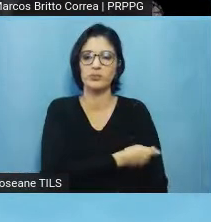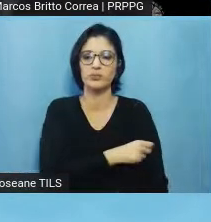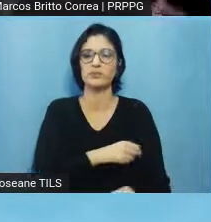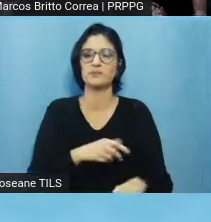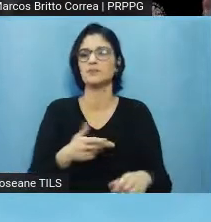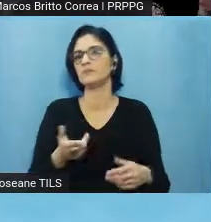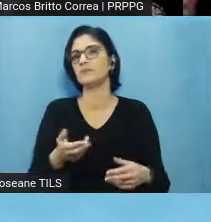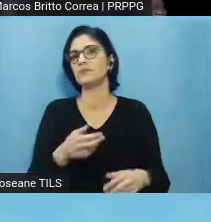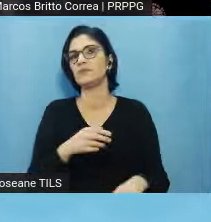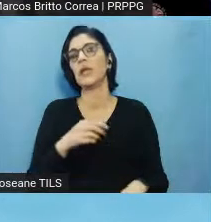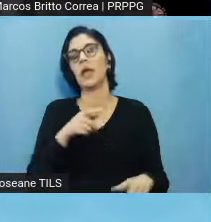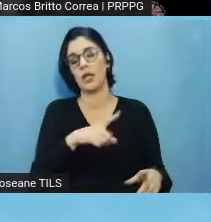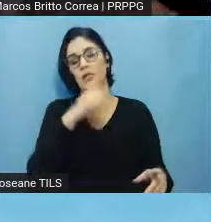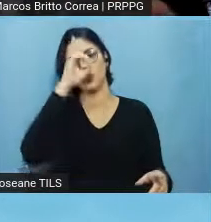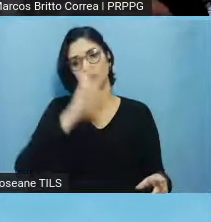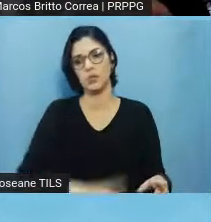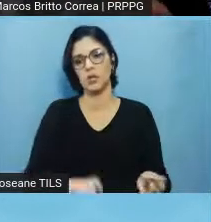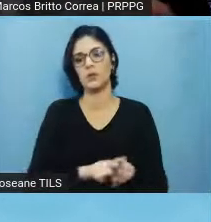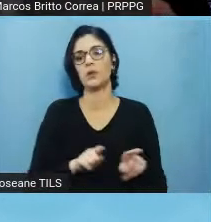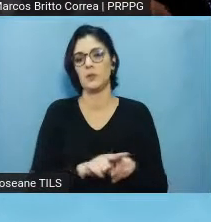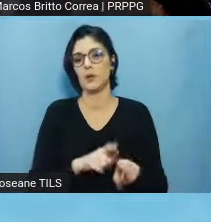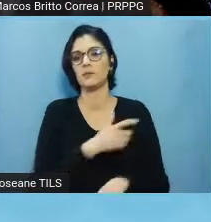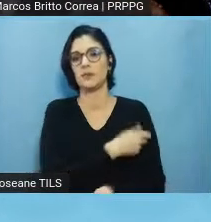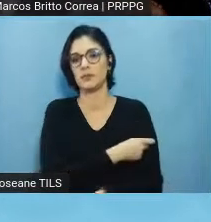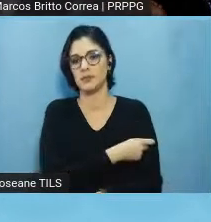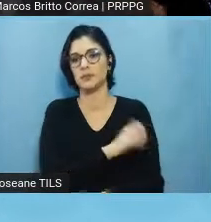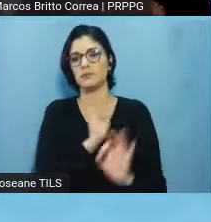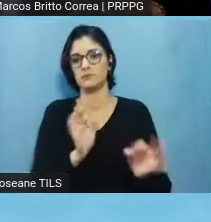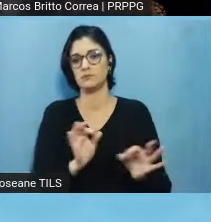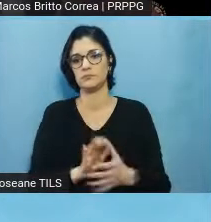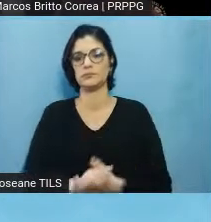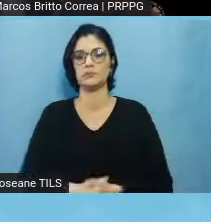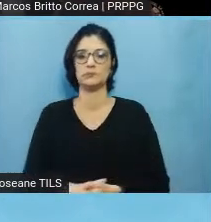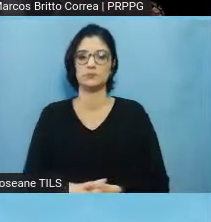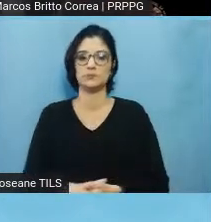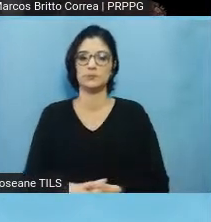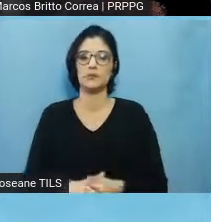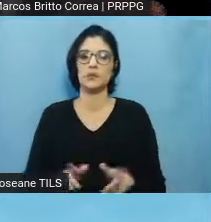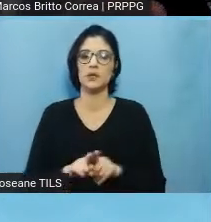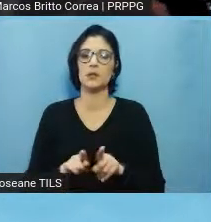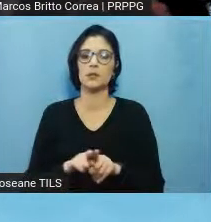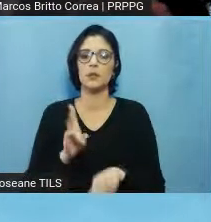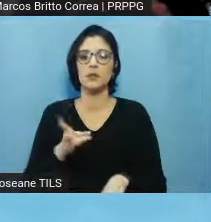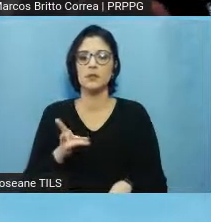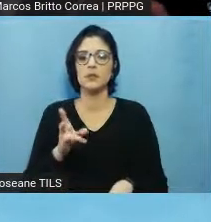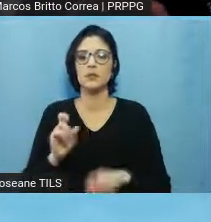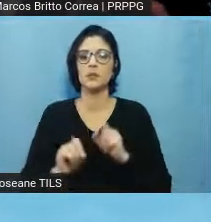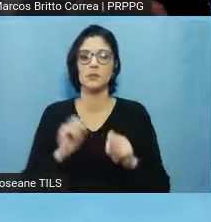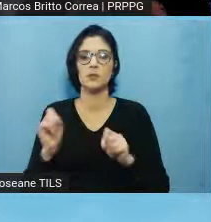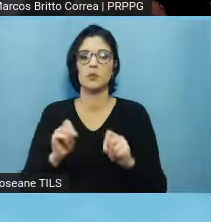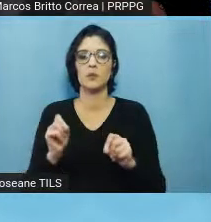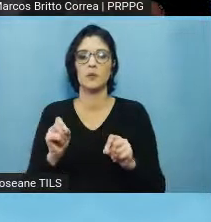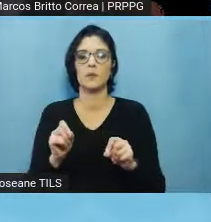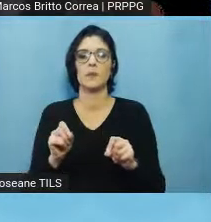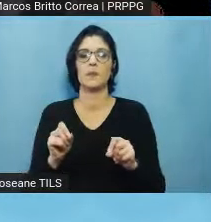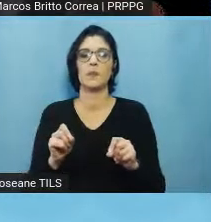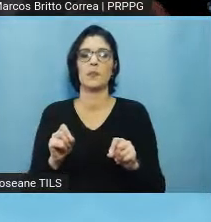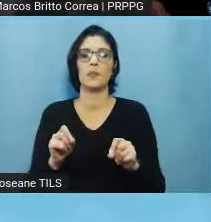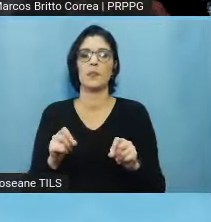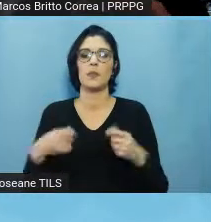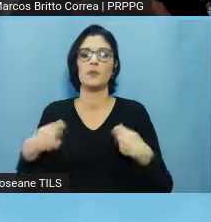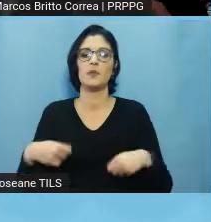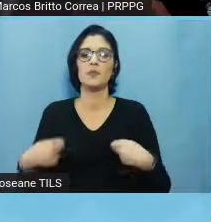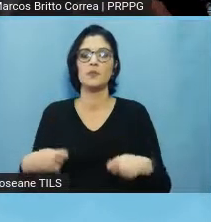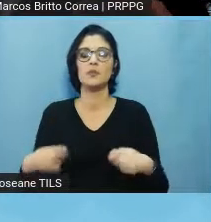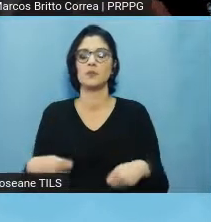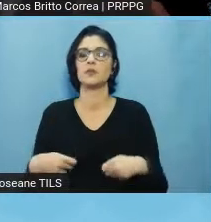E, né, por último, ali, a gente tem que sempre garantir a confidencialidade, né, dos dados, então a gente nunca pode identificar as